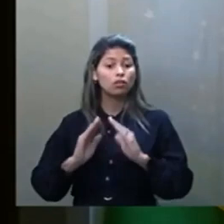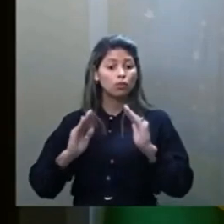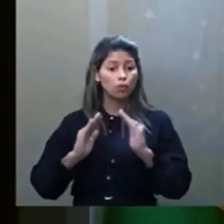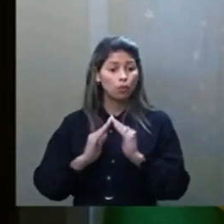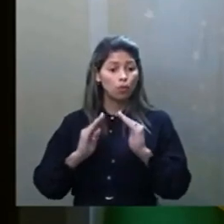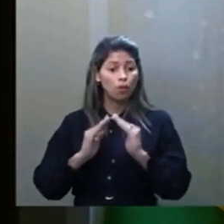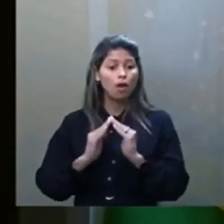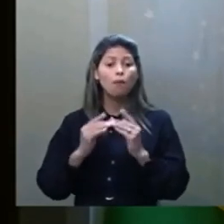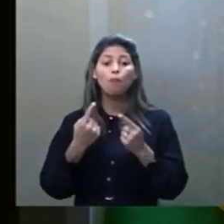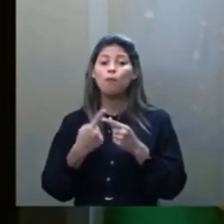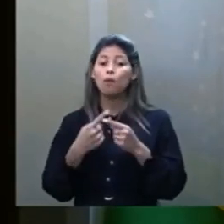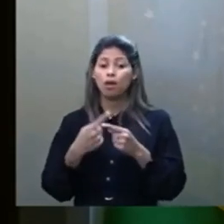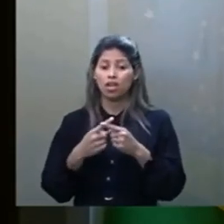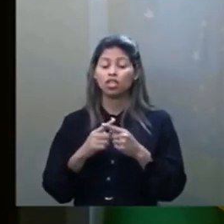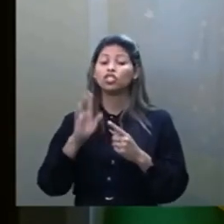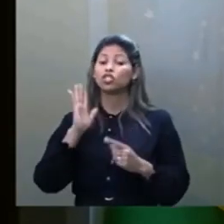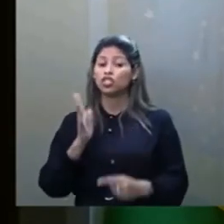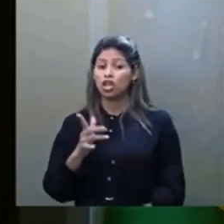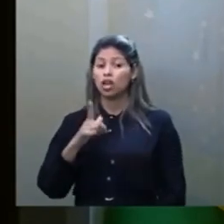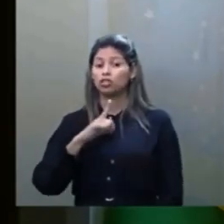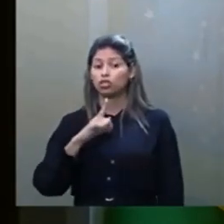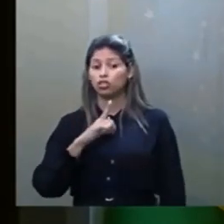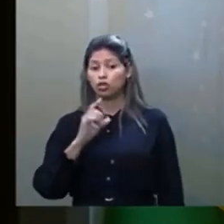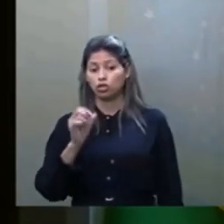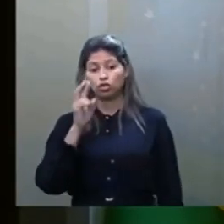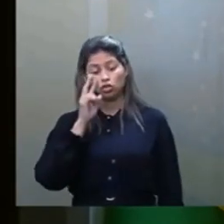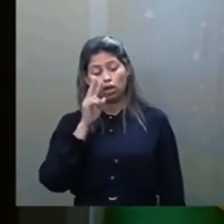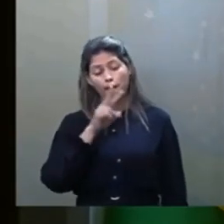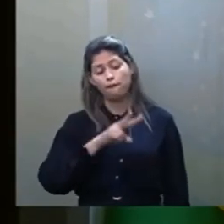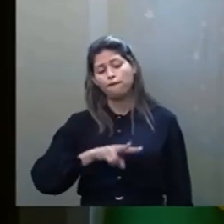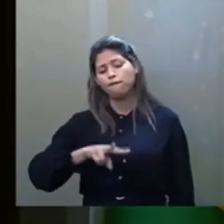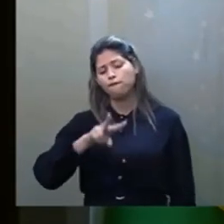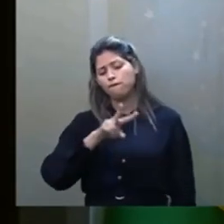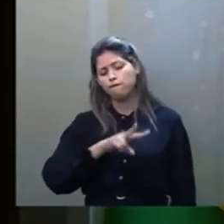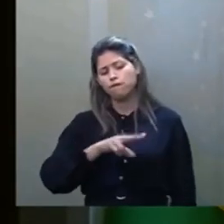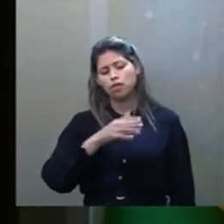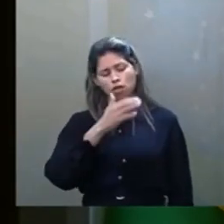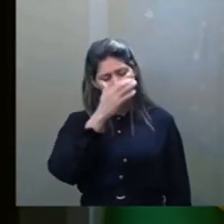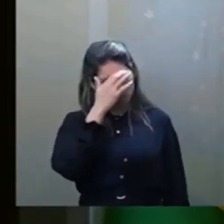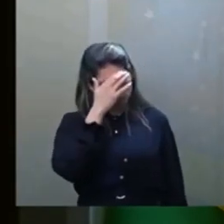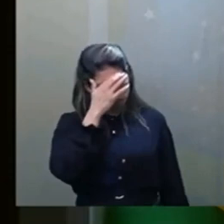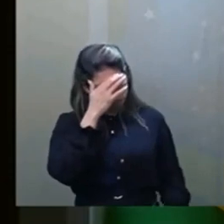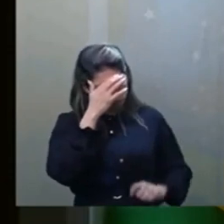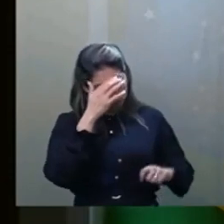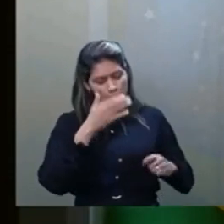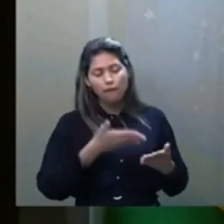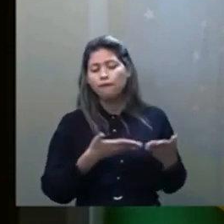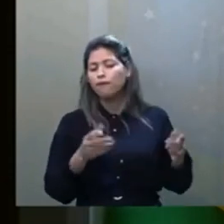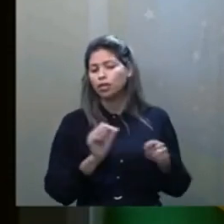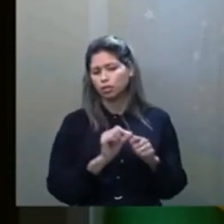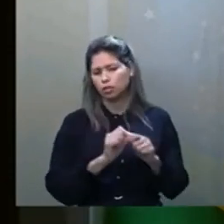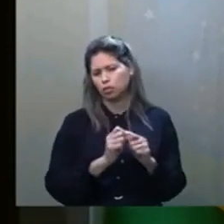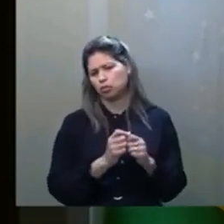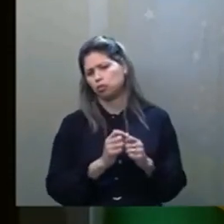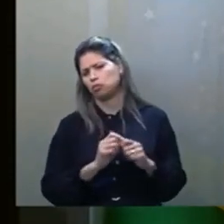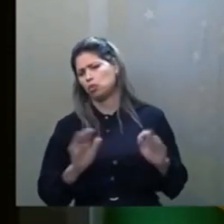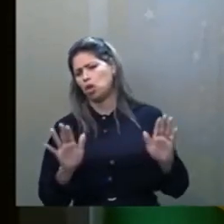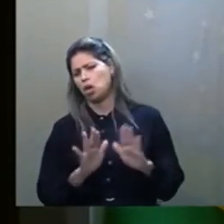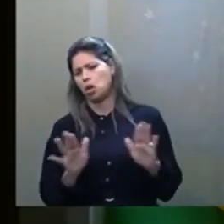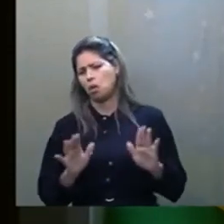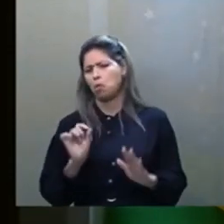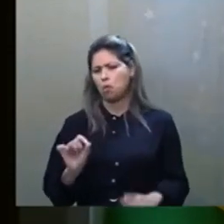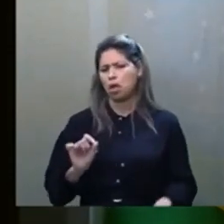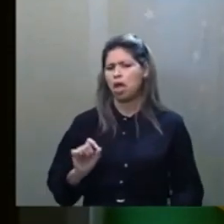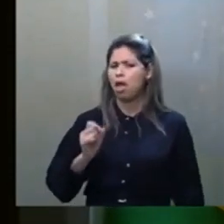grave. Eu já ouvi espíritas dizendo, não, olha, aborto é só uma coisinha leve, devia merecer só uma advertência. Delito